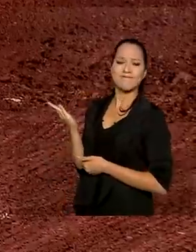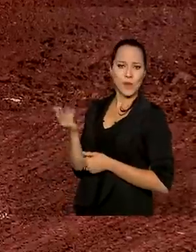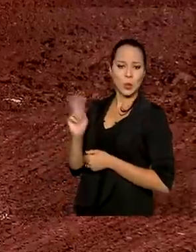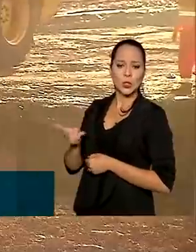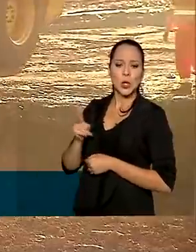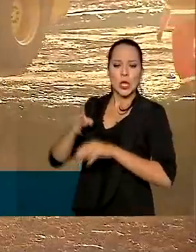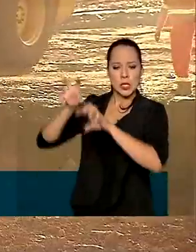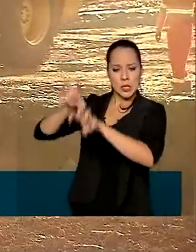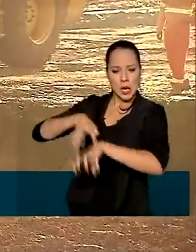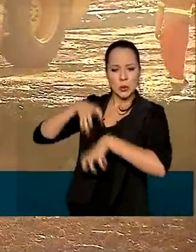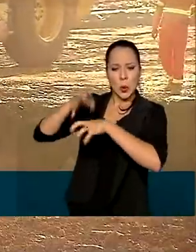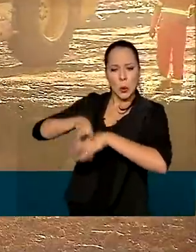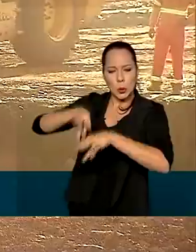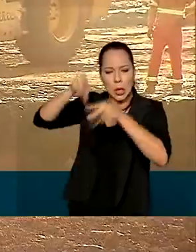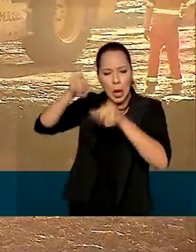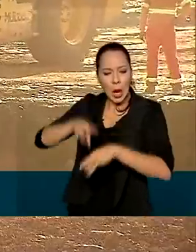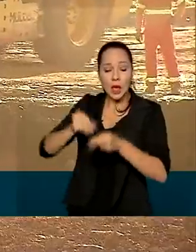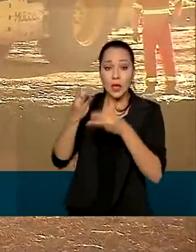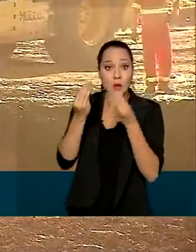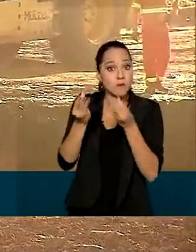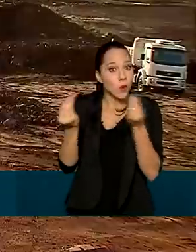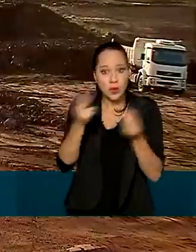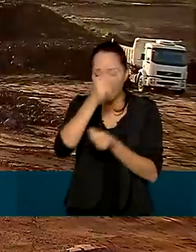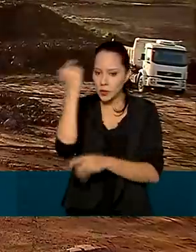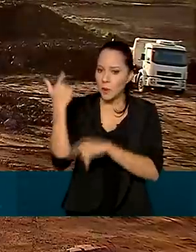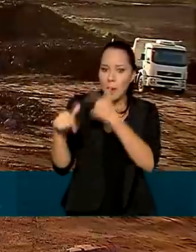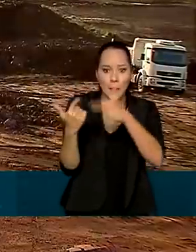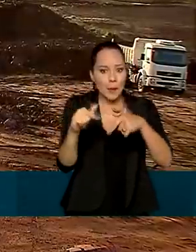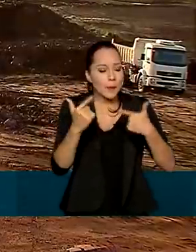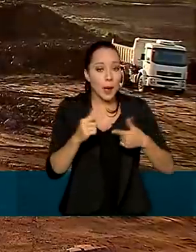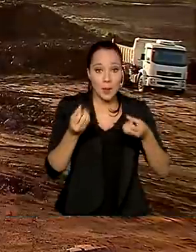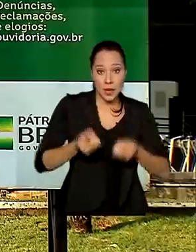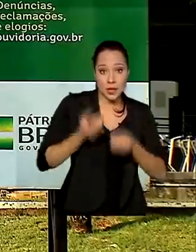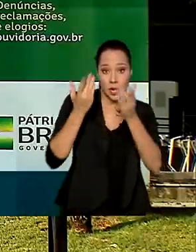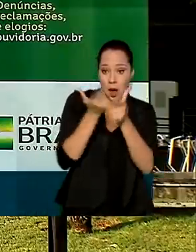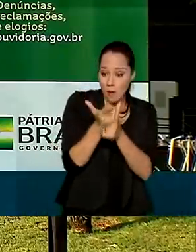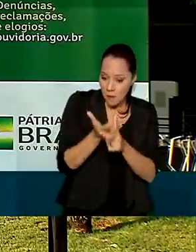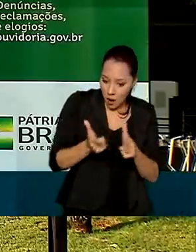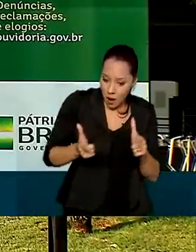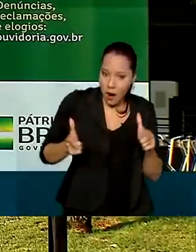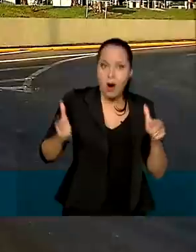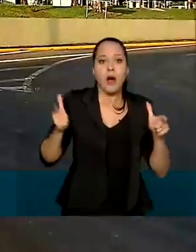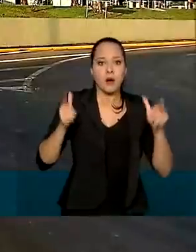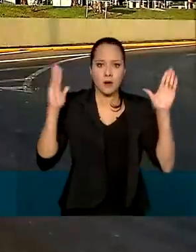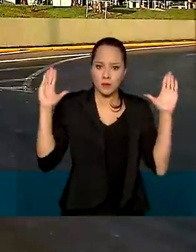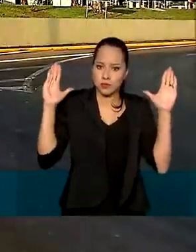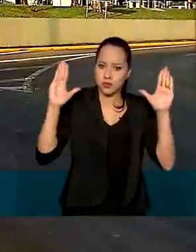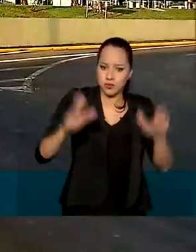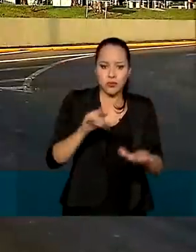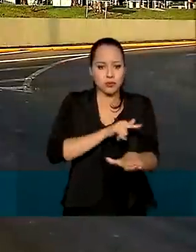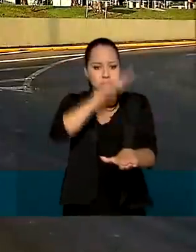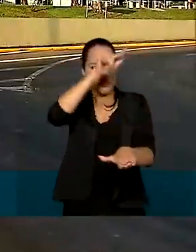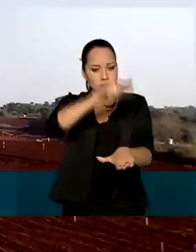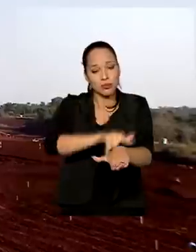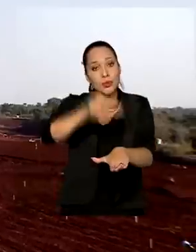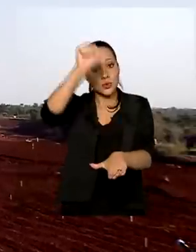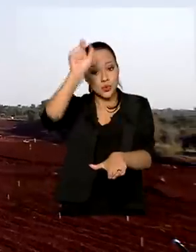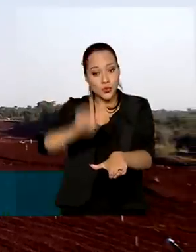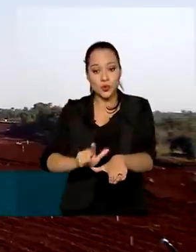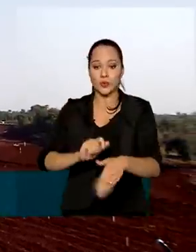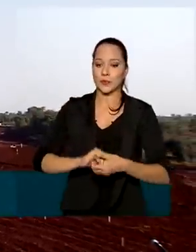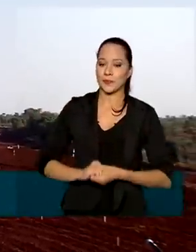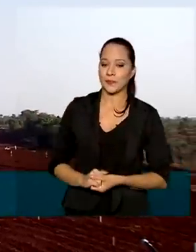com tratores, terra e muita gente trabalhando para entregar a maior pista para pouso de aviões do sul do país.